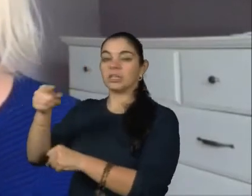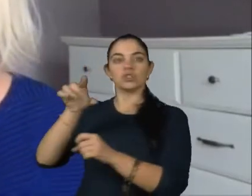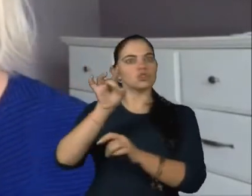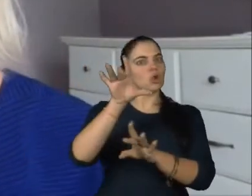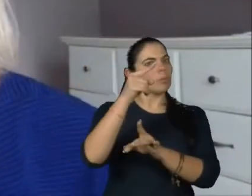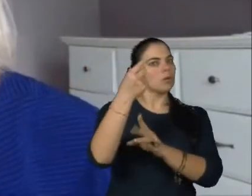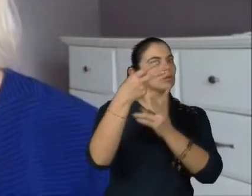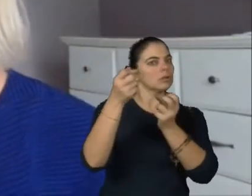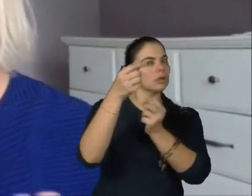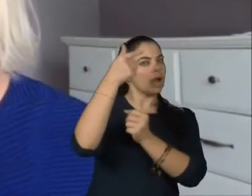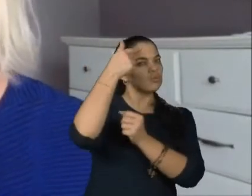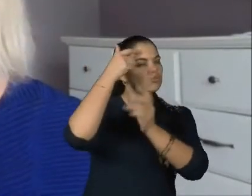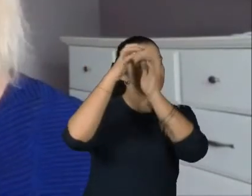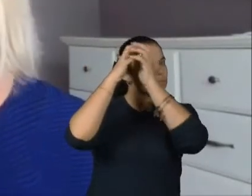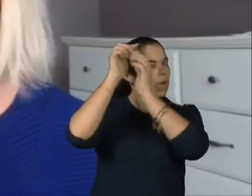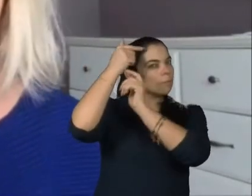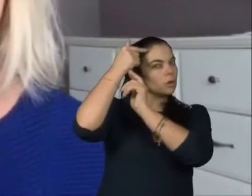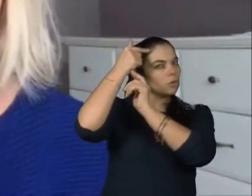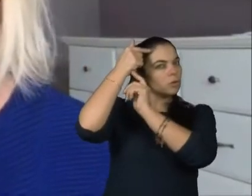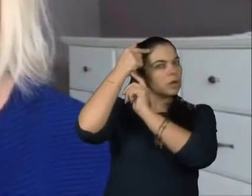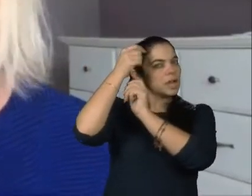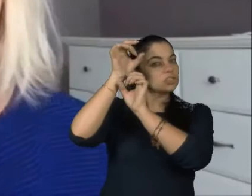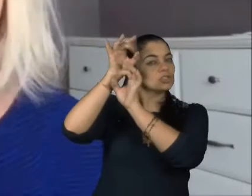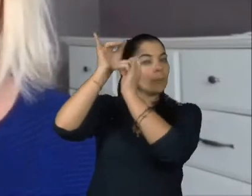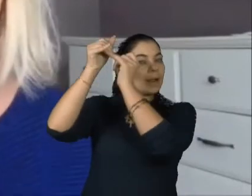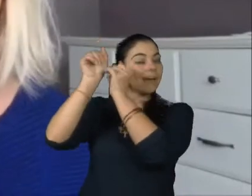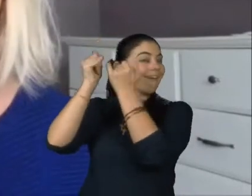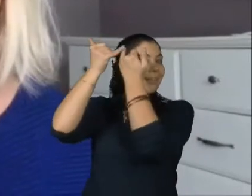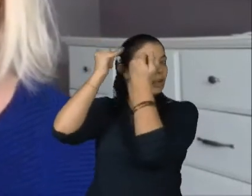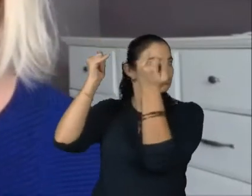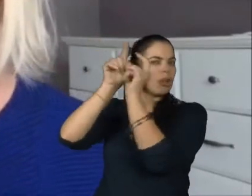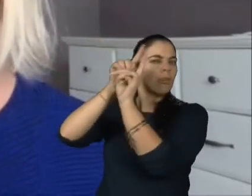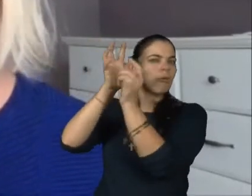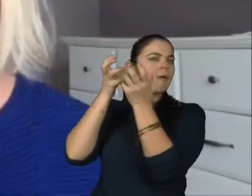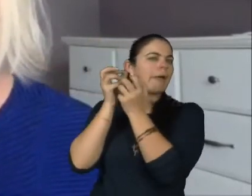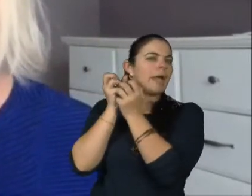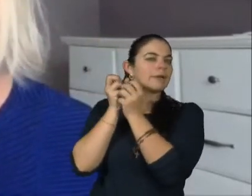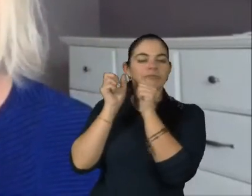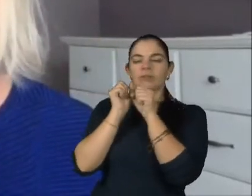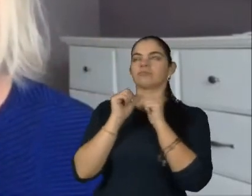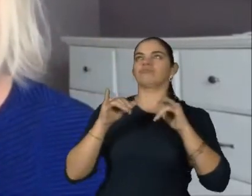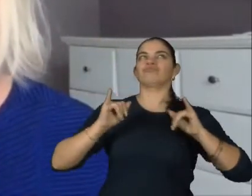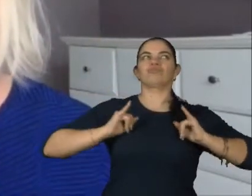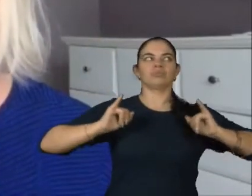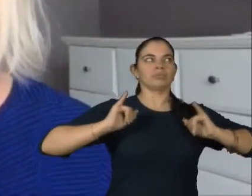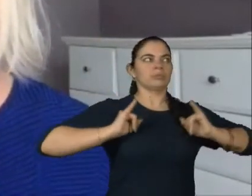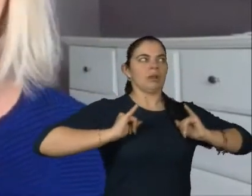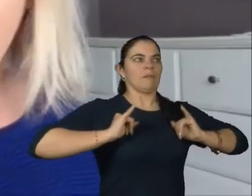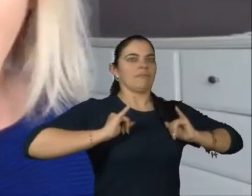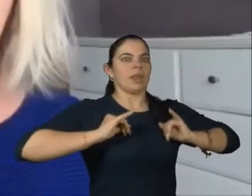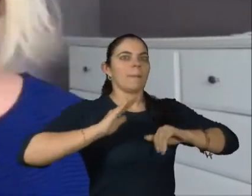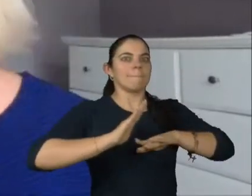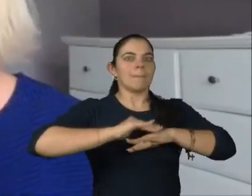ele foi pensado para economizar energia, então ele não quer mudar, ele quer que fique como está. Então, tente fazer